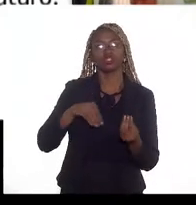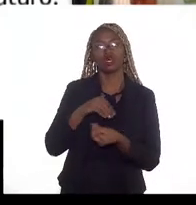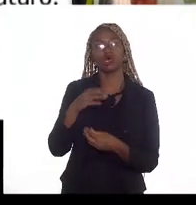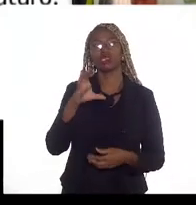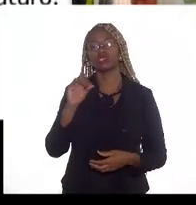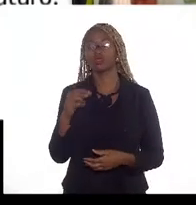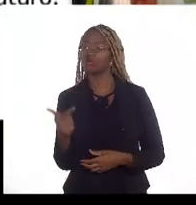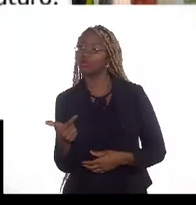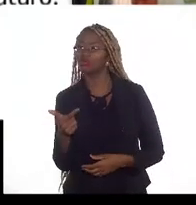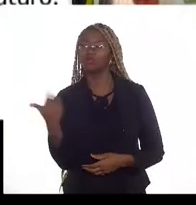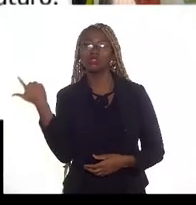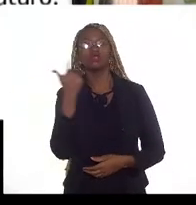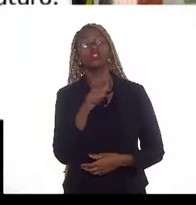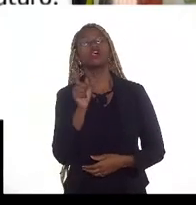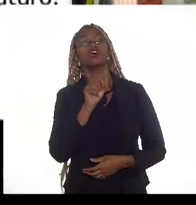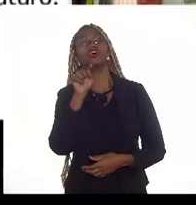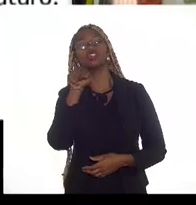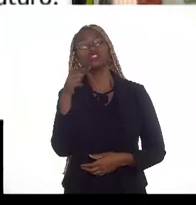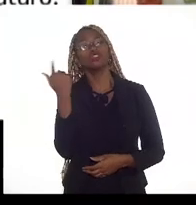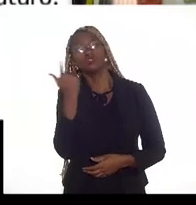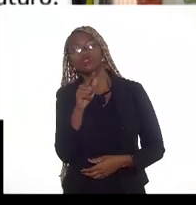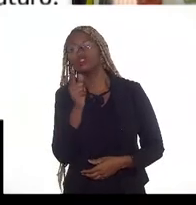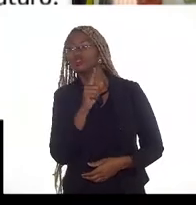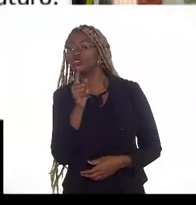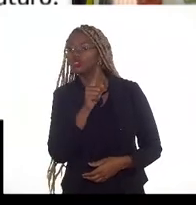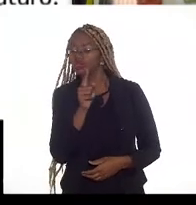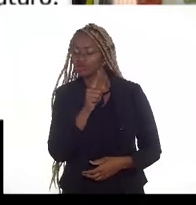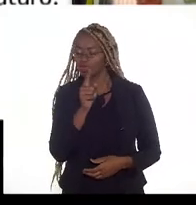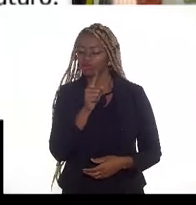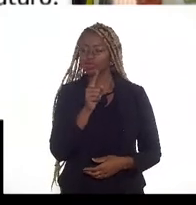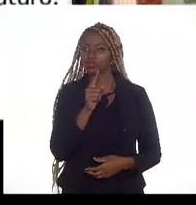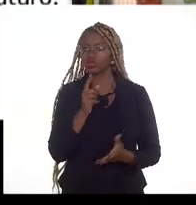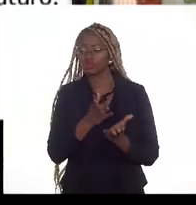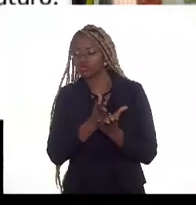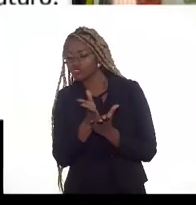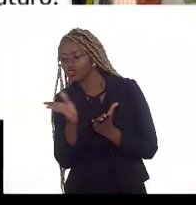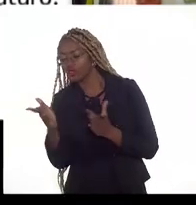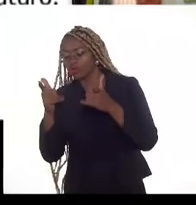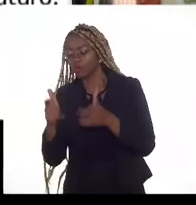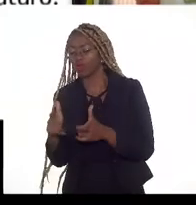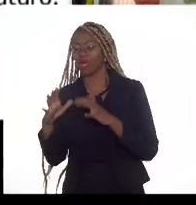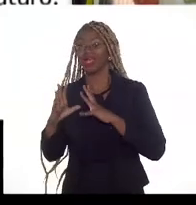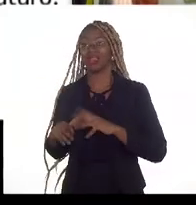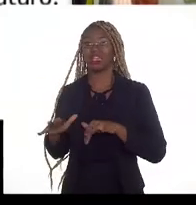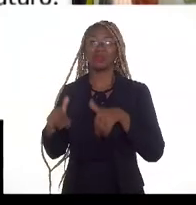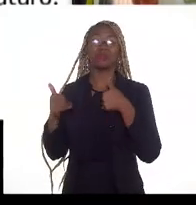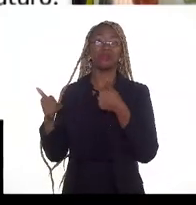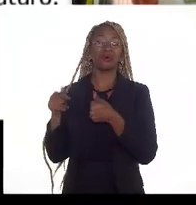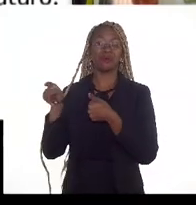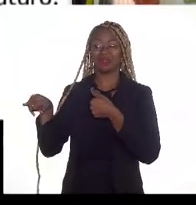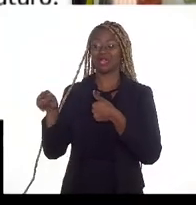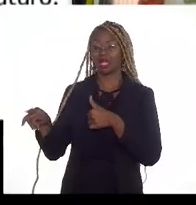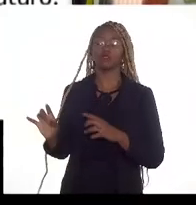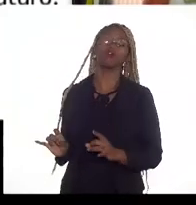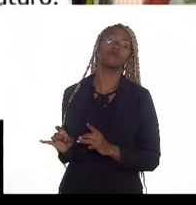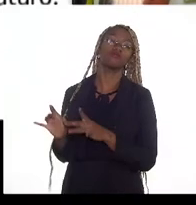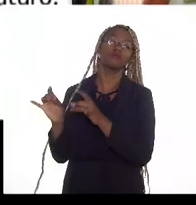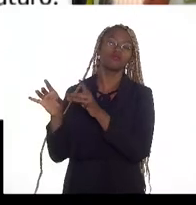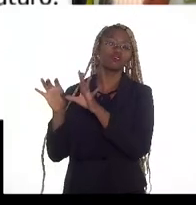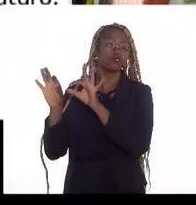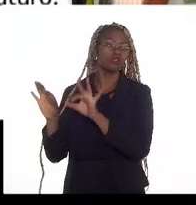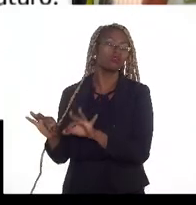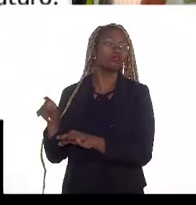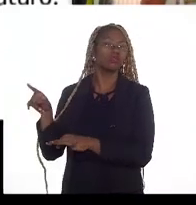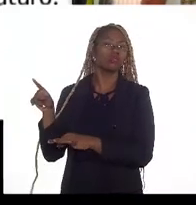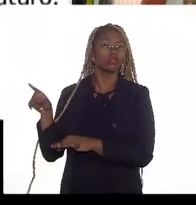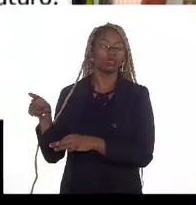e não consiga ser desviado para uma corrente mais limpa, vamos dizer assim. Essa sim que vai ser exportada e o